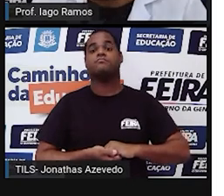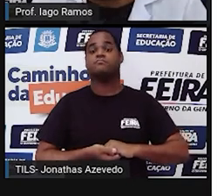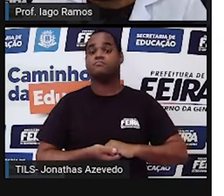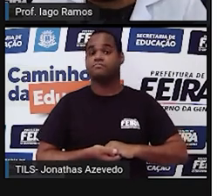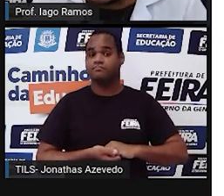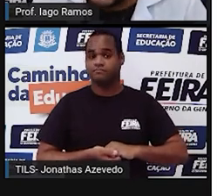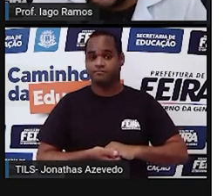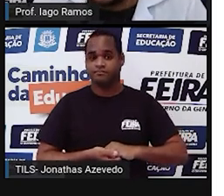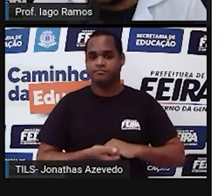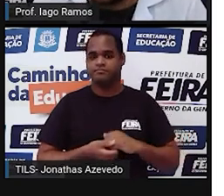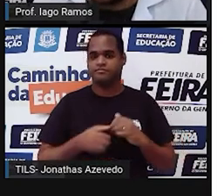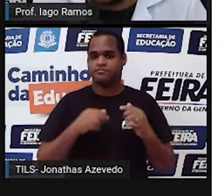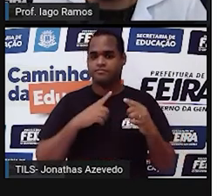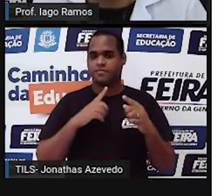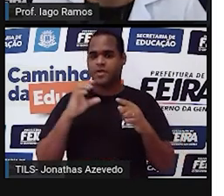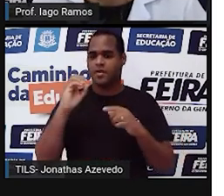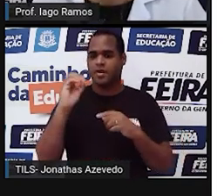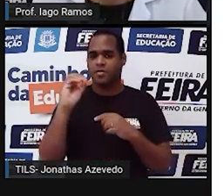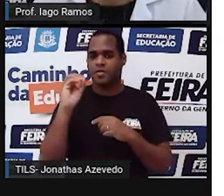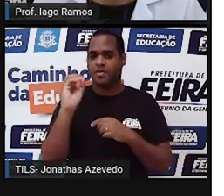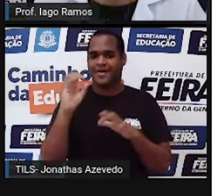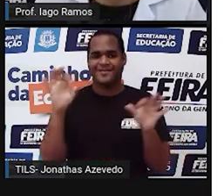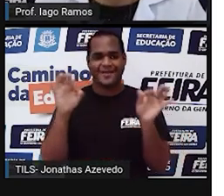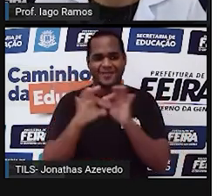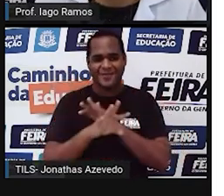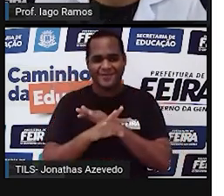E... zero! Acabou o tempo.